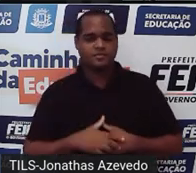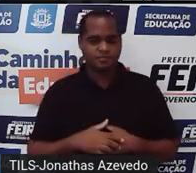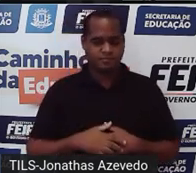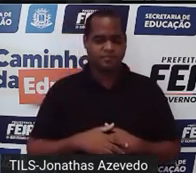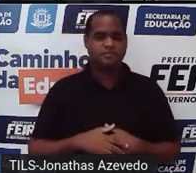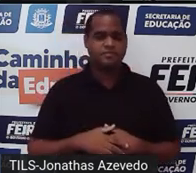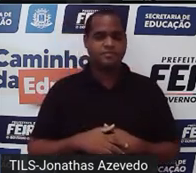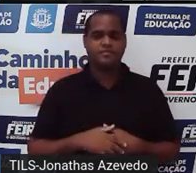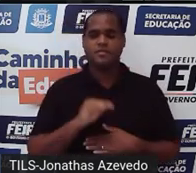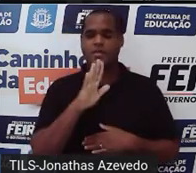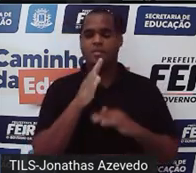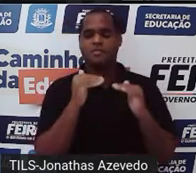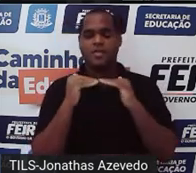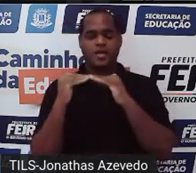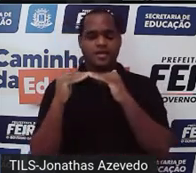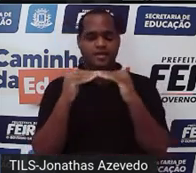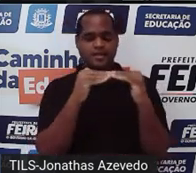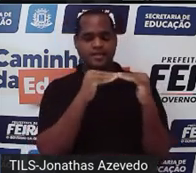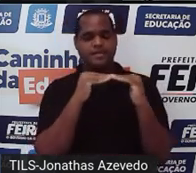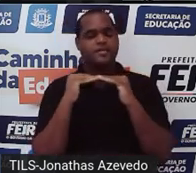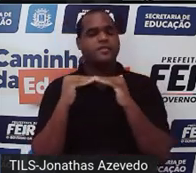é equivalente